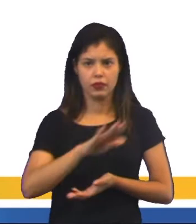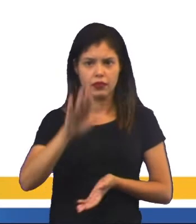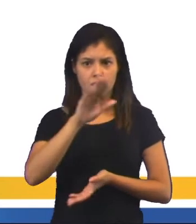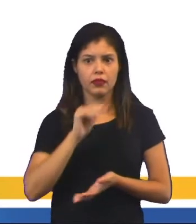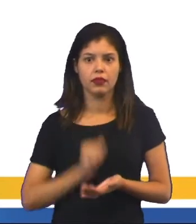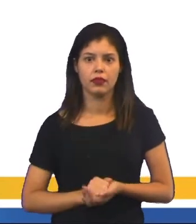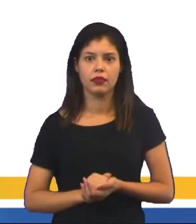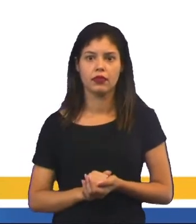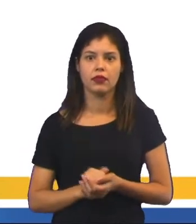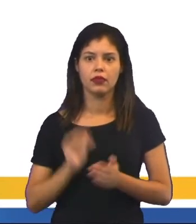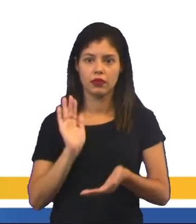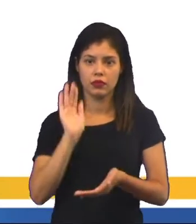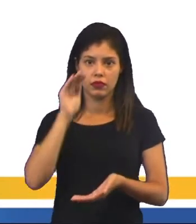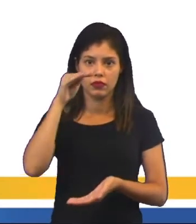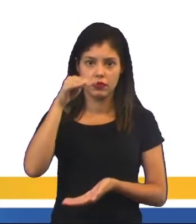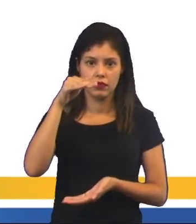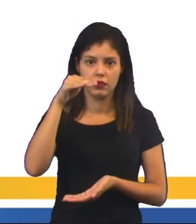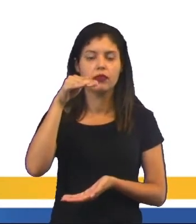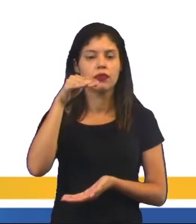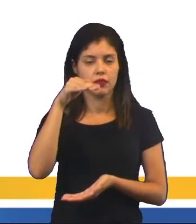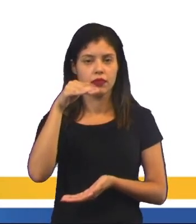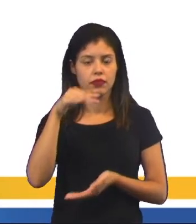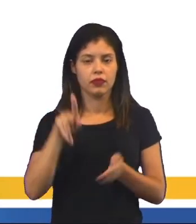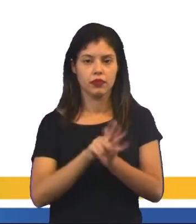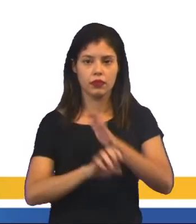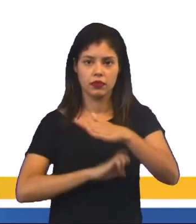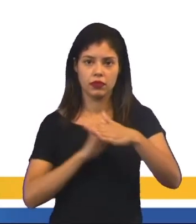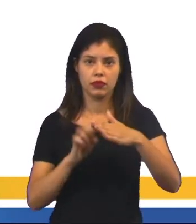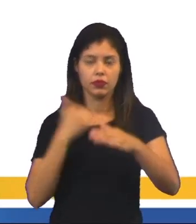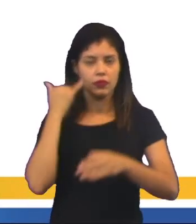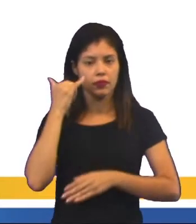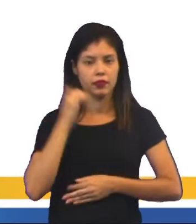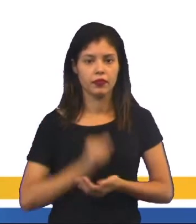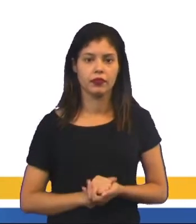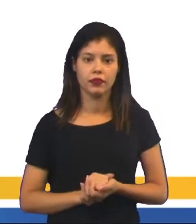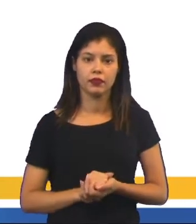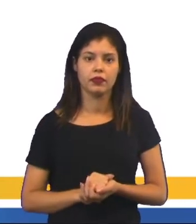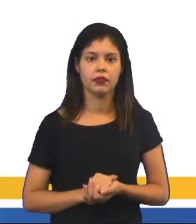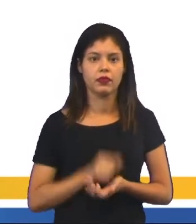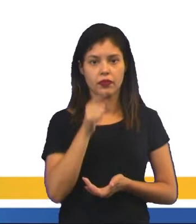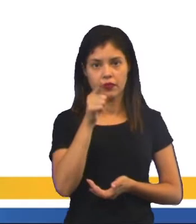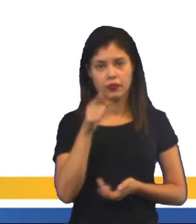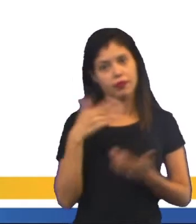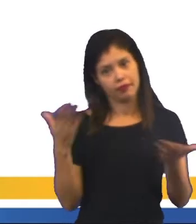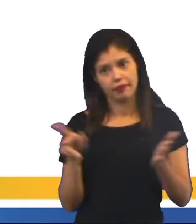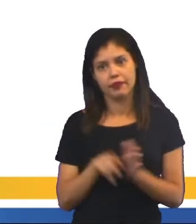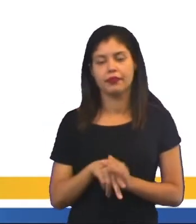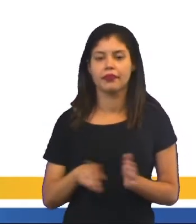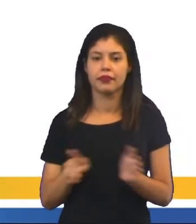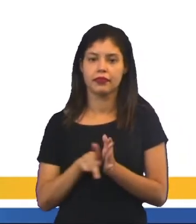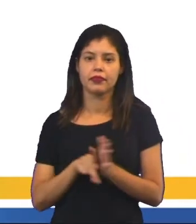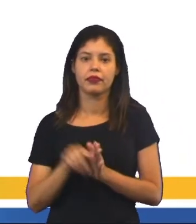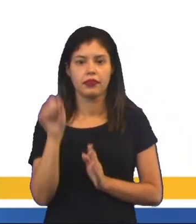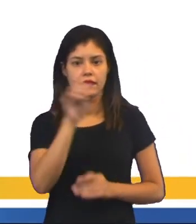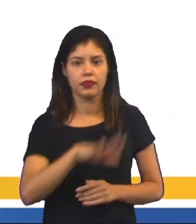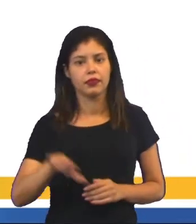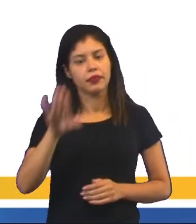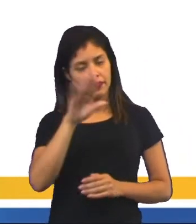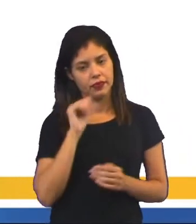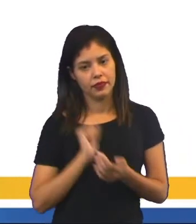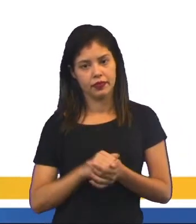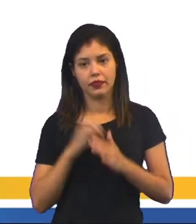cabines guardado dentro de empresas de telefonia, não nesse modelo aí, lógico, Mas geralmente